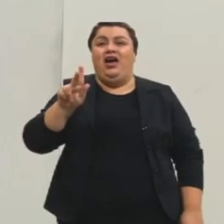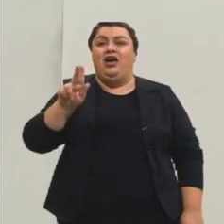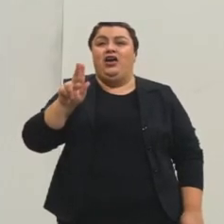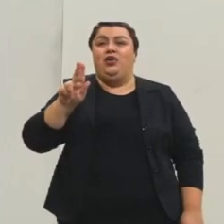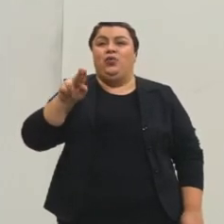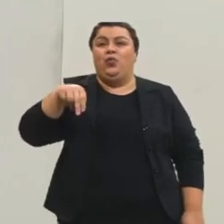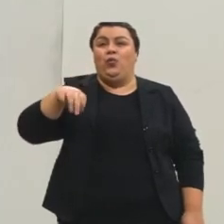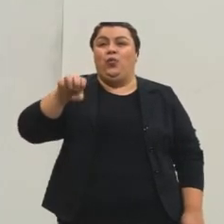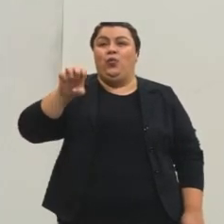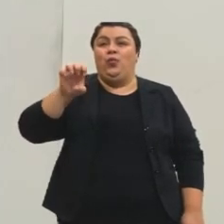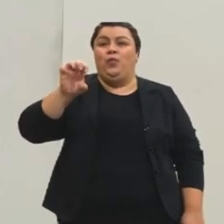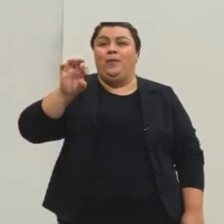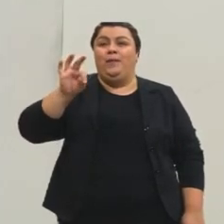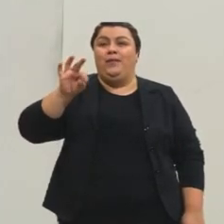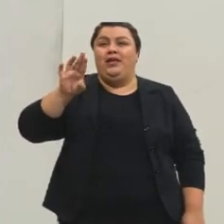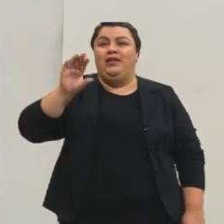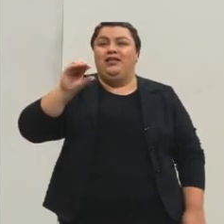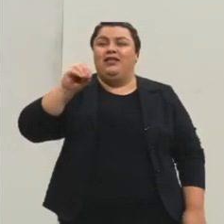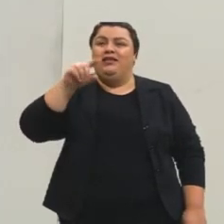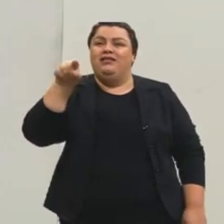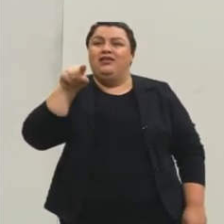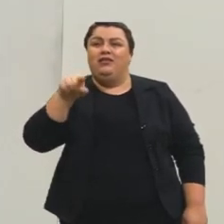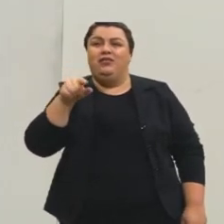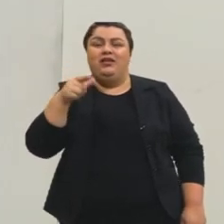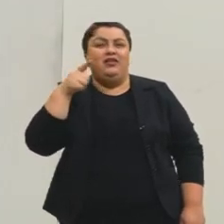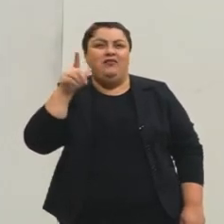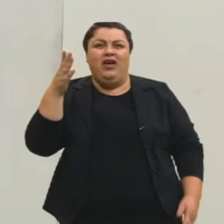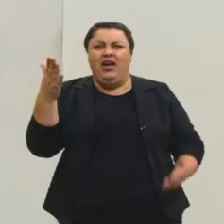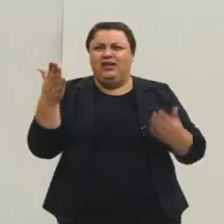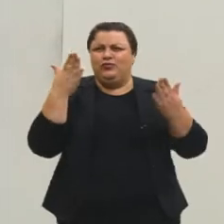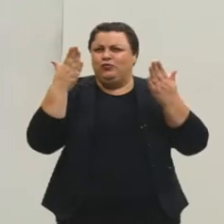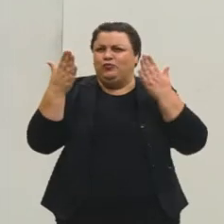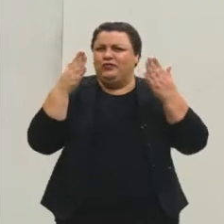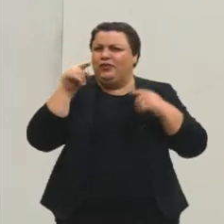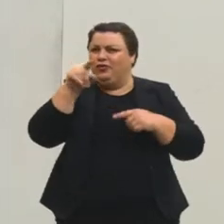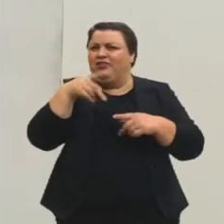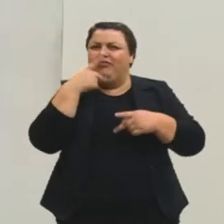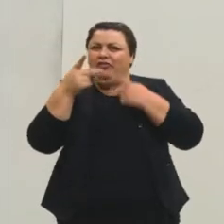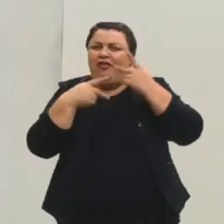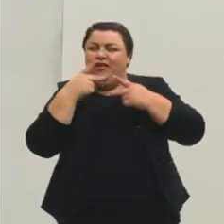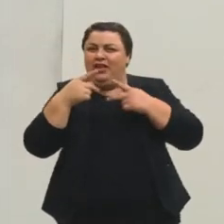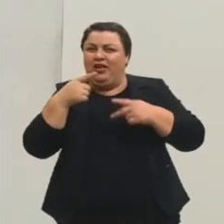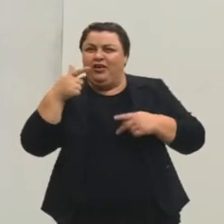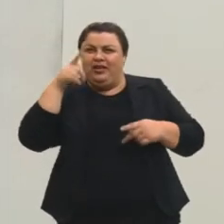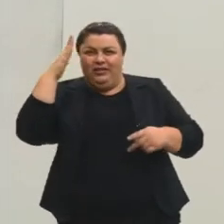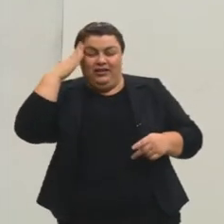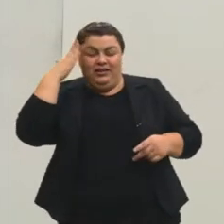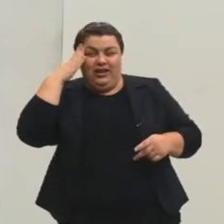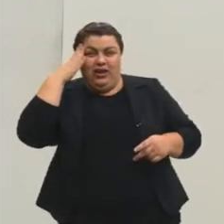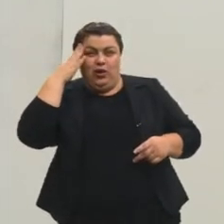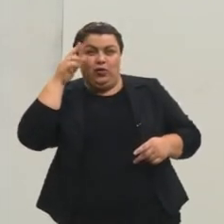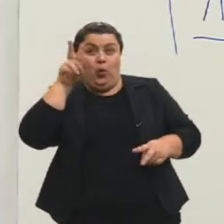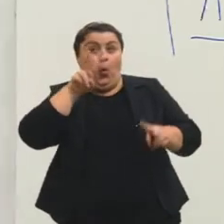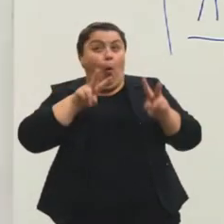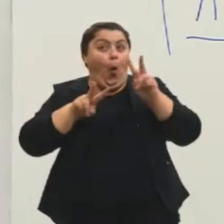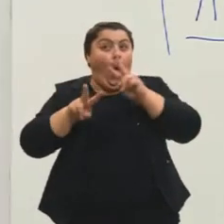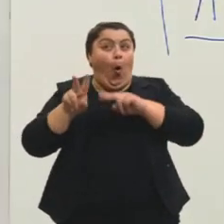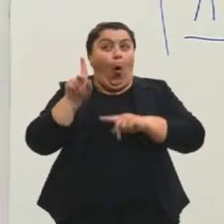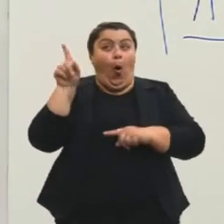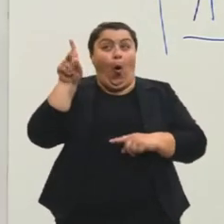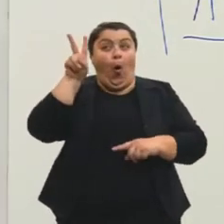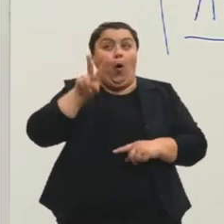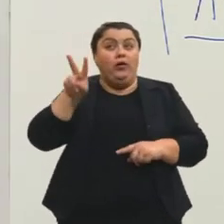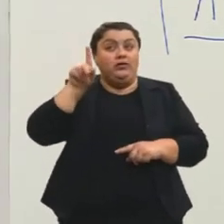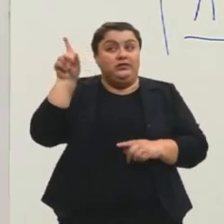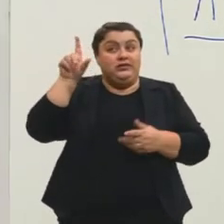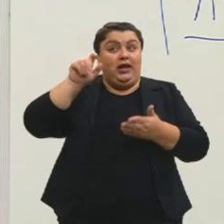desconfiar do que tu tá dizendo, é essa parada, galera. Entenderam bem? Então, olhem para isso aqui, essa é a primeira anotação